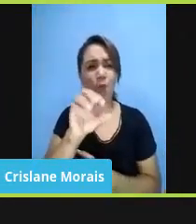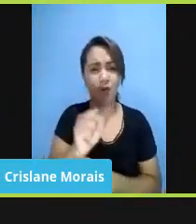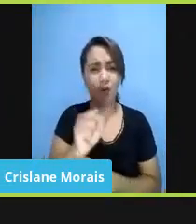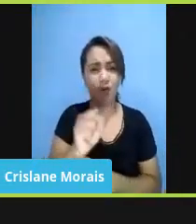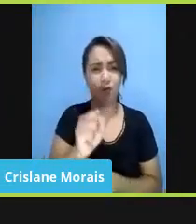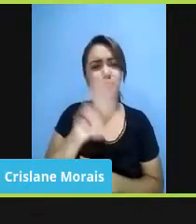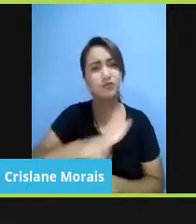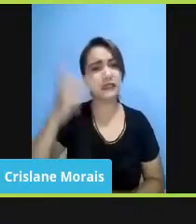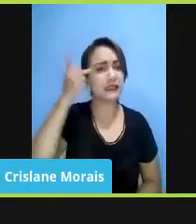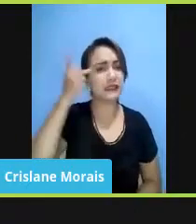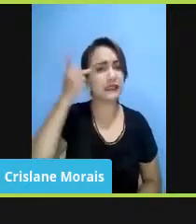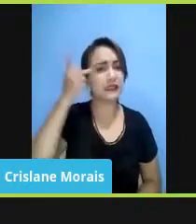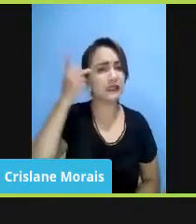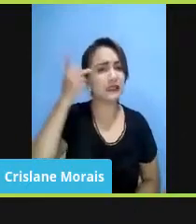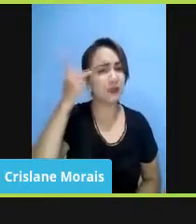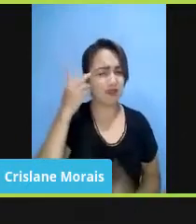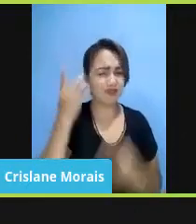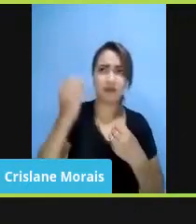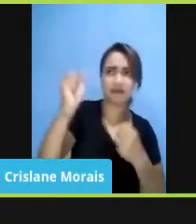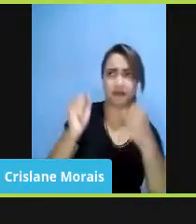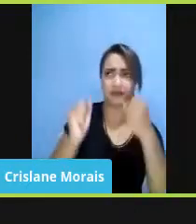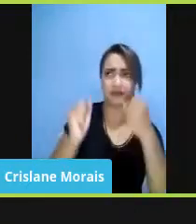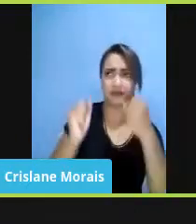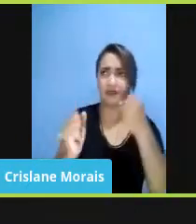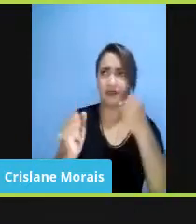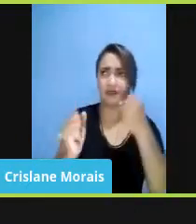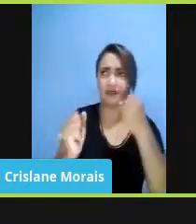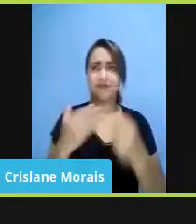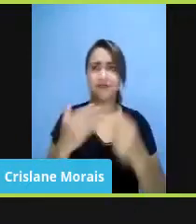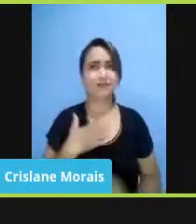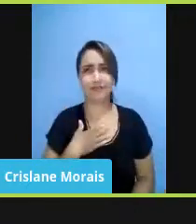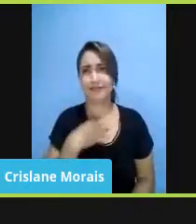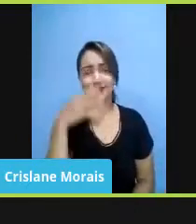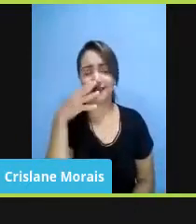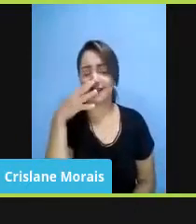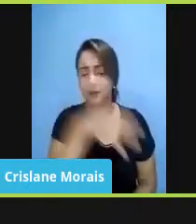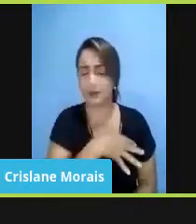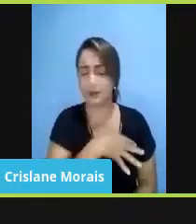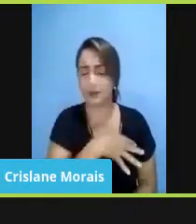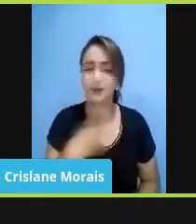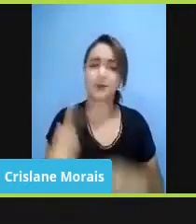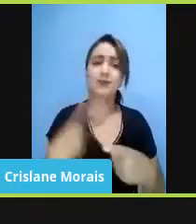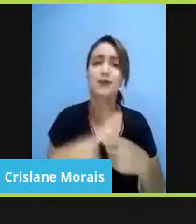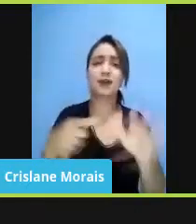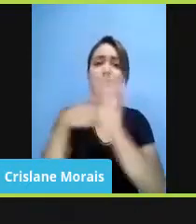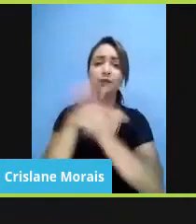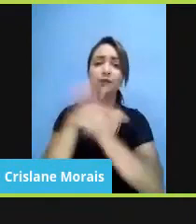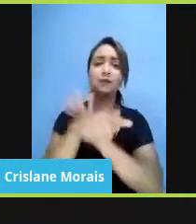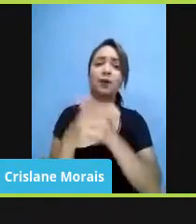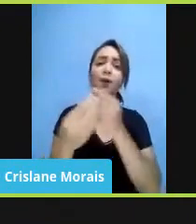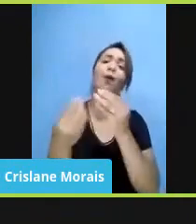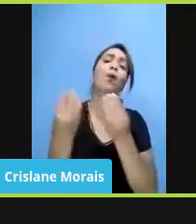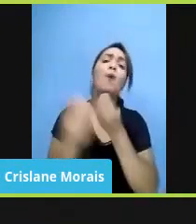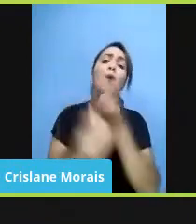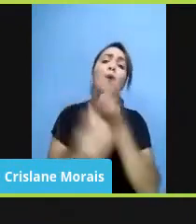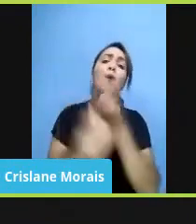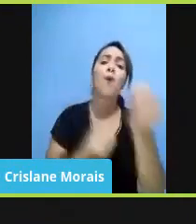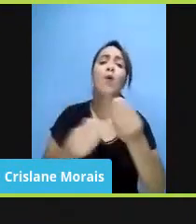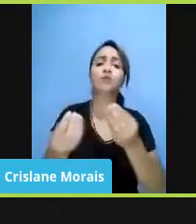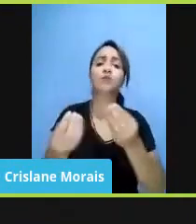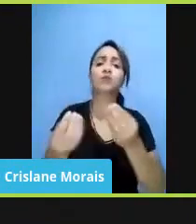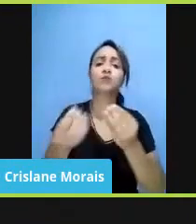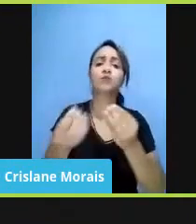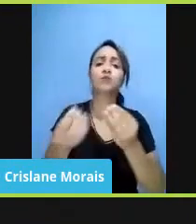assim, que se destacou pelo absurdo. Enfim, a pessoa pergunta quais caminhos jurídicos poderiam ter para